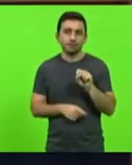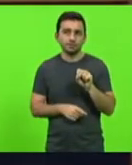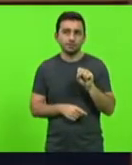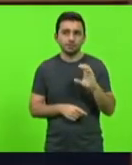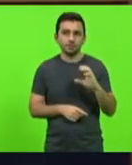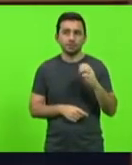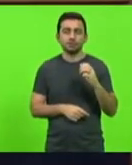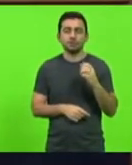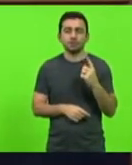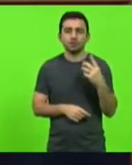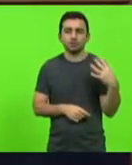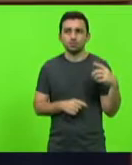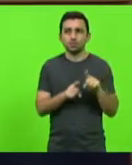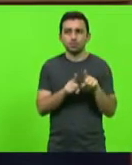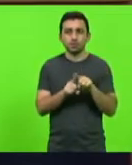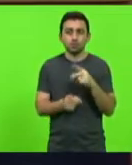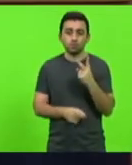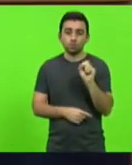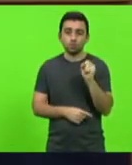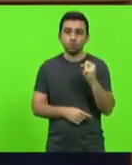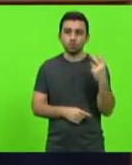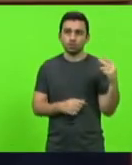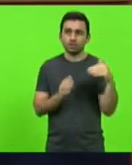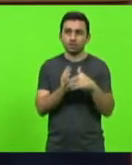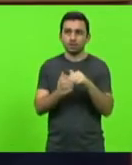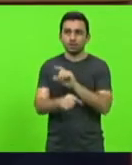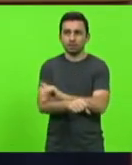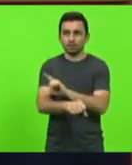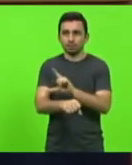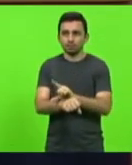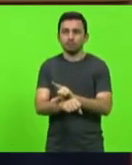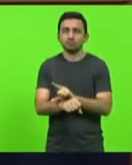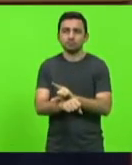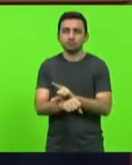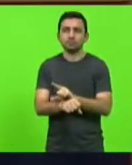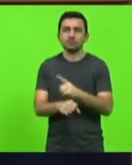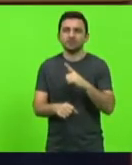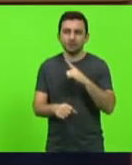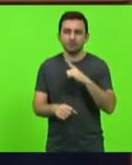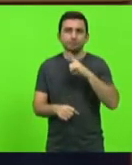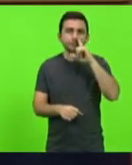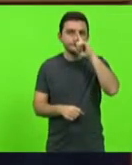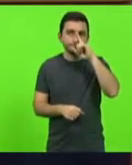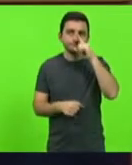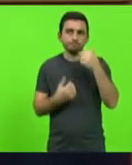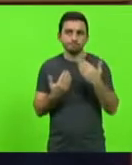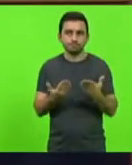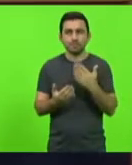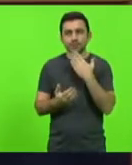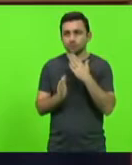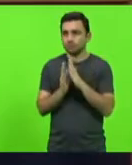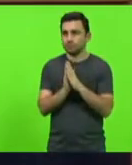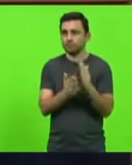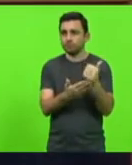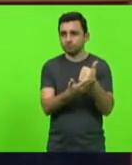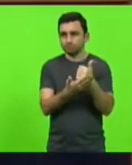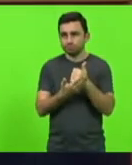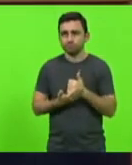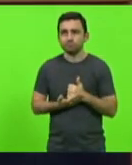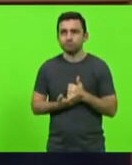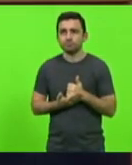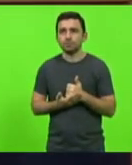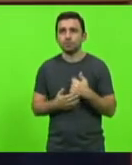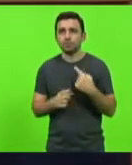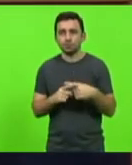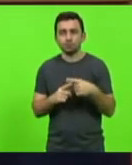continuidade na 2.2, indo até Lages, ali naquele trecho, realmente está muito perigoso. Então, eu peço a vênia aos nobres deputados para que a gente